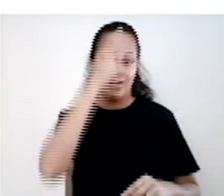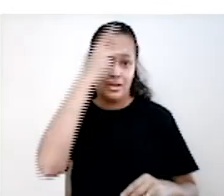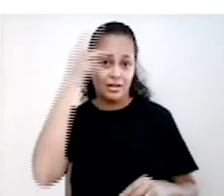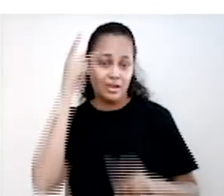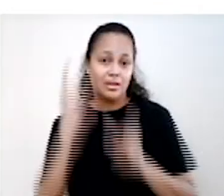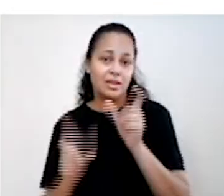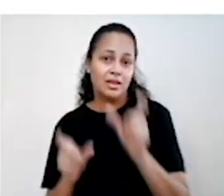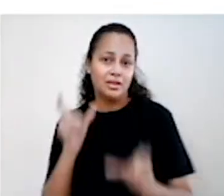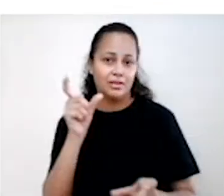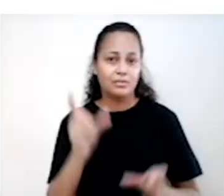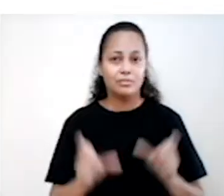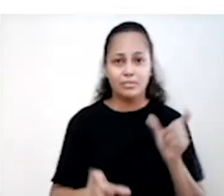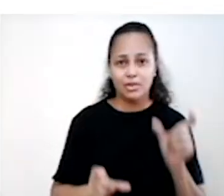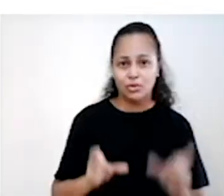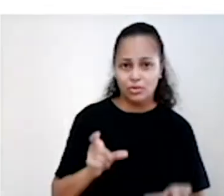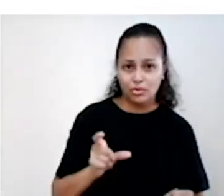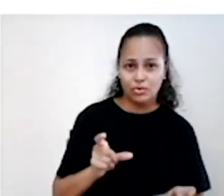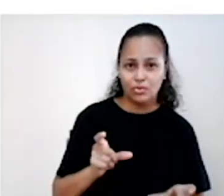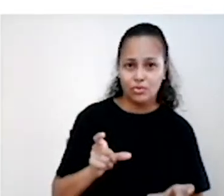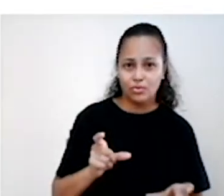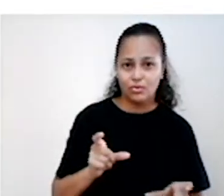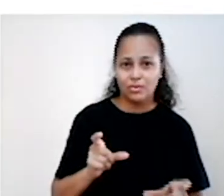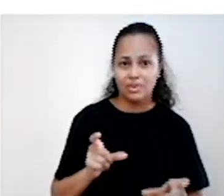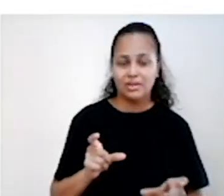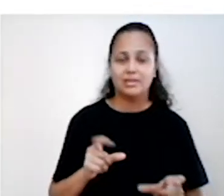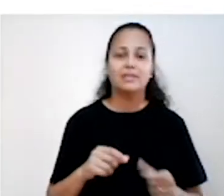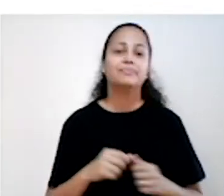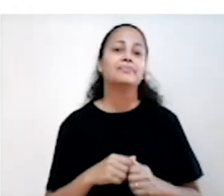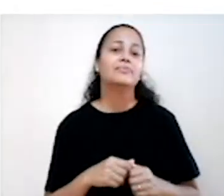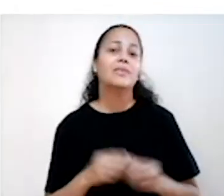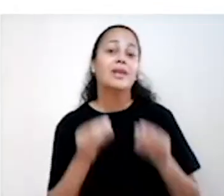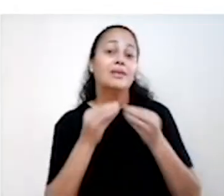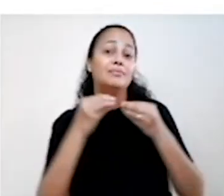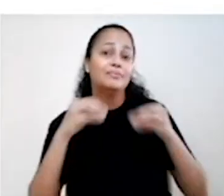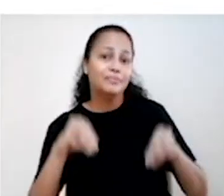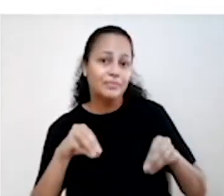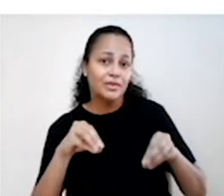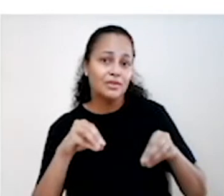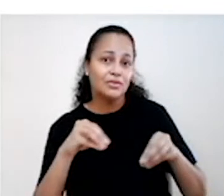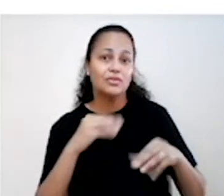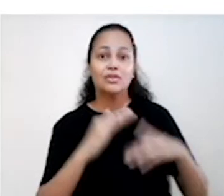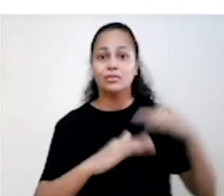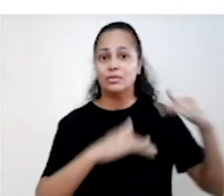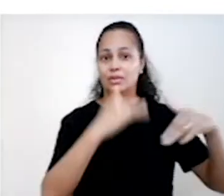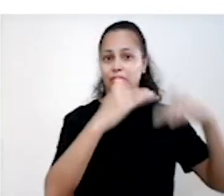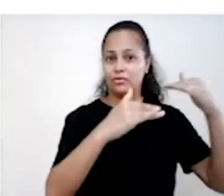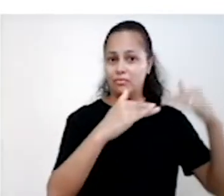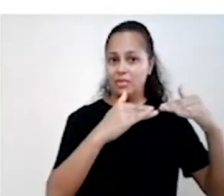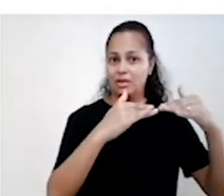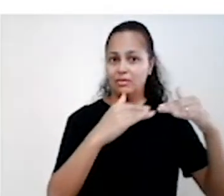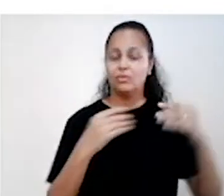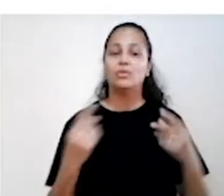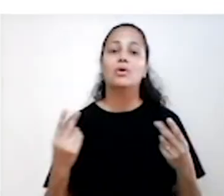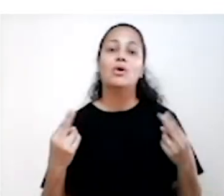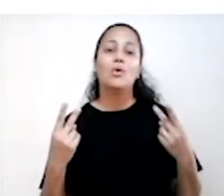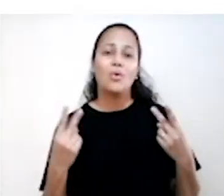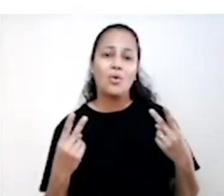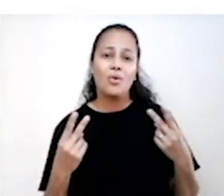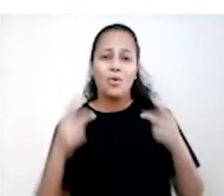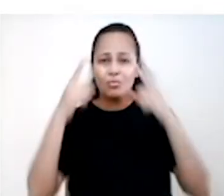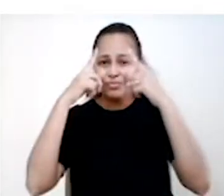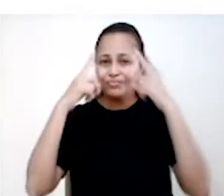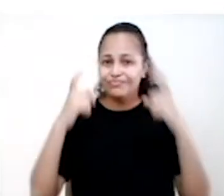se tornam mais vulneráveis ao desenvolvimento de prejuízos, à saúde mental e sofrimento, como abusos